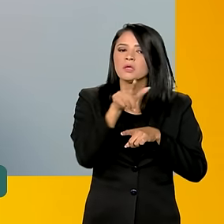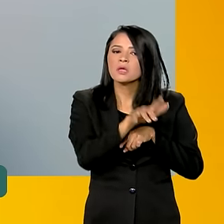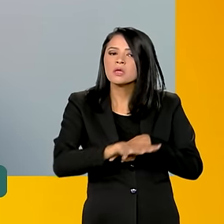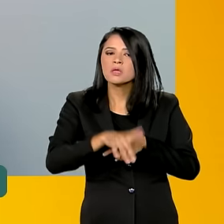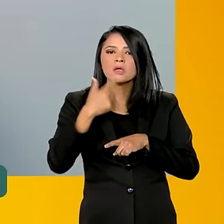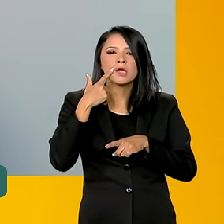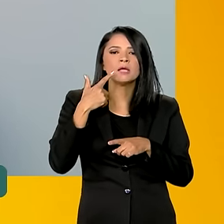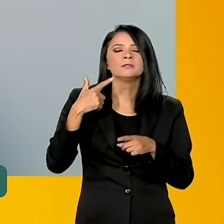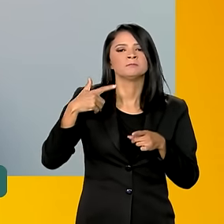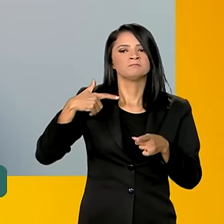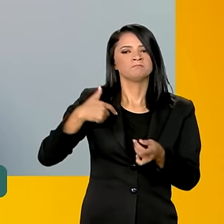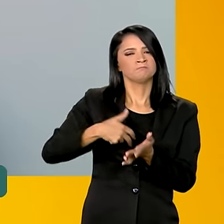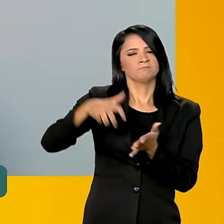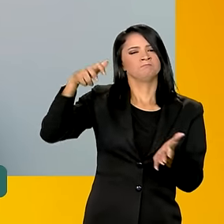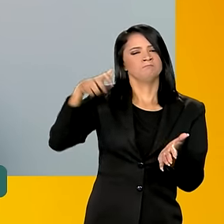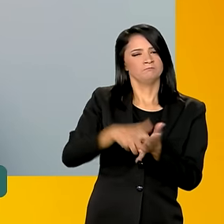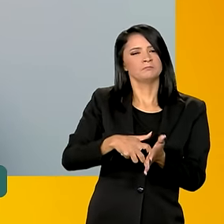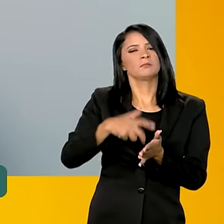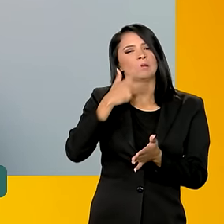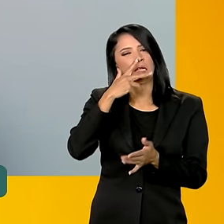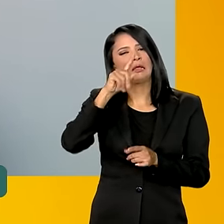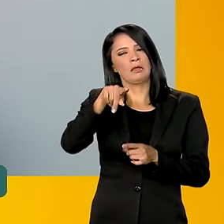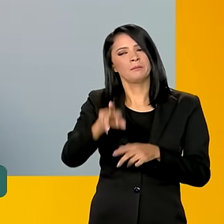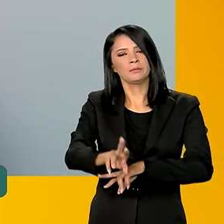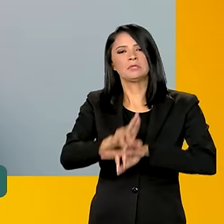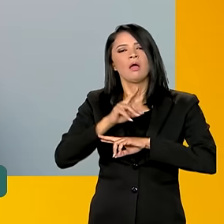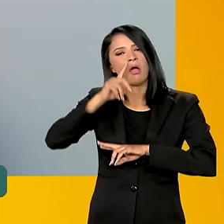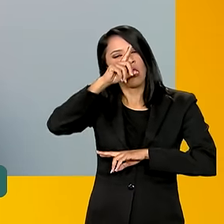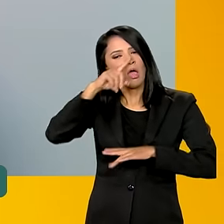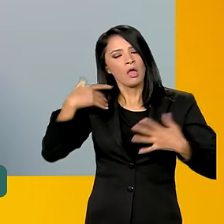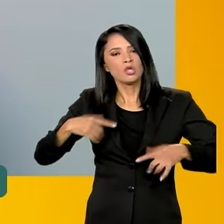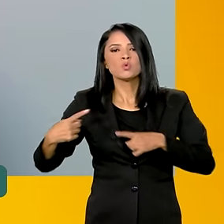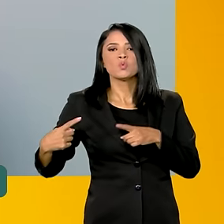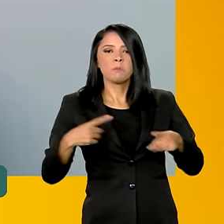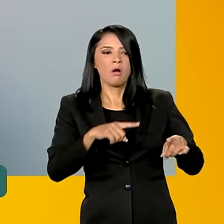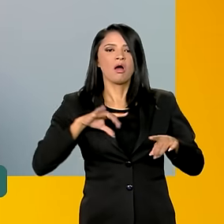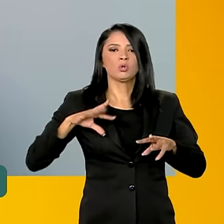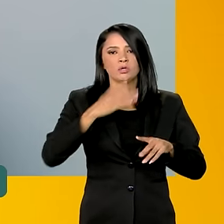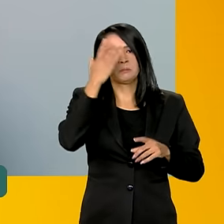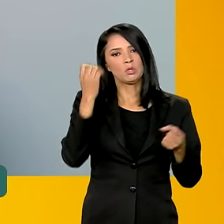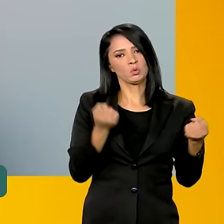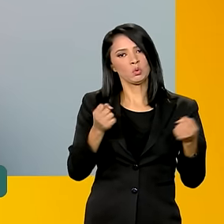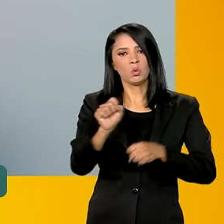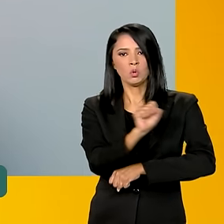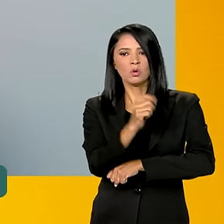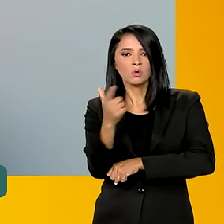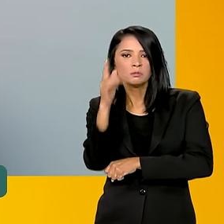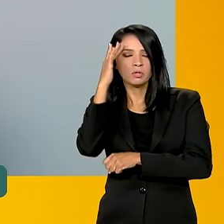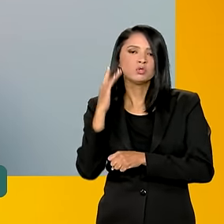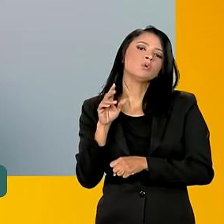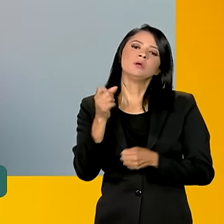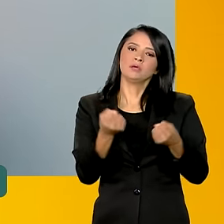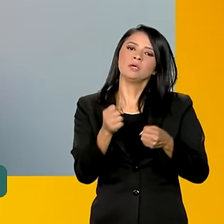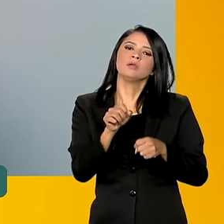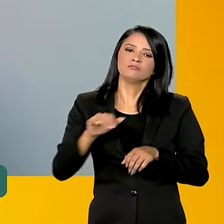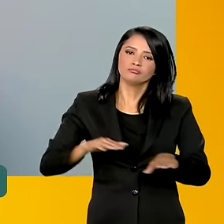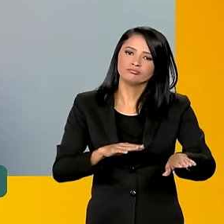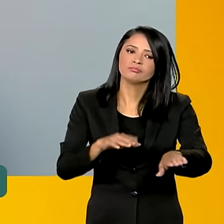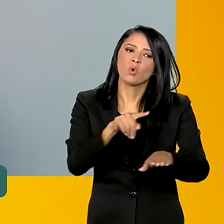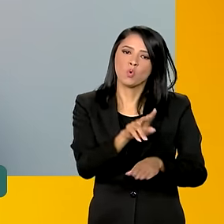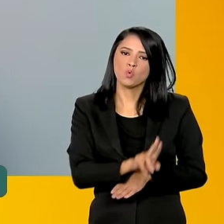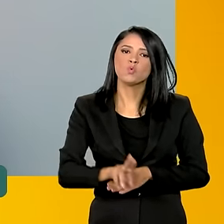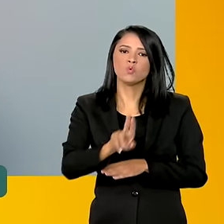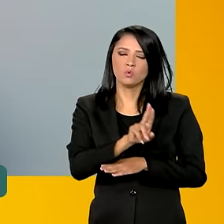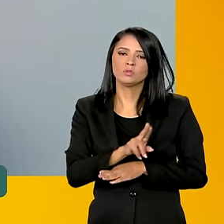infrações que acabam representando o maior risco para todos os condutores e demais usuários da via. Como, por exemplo,